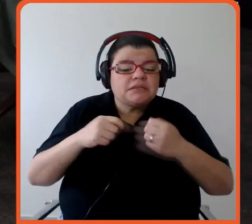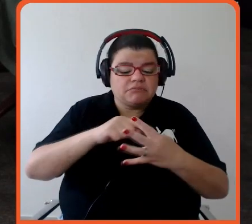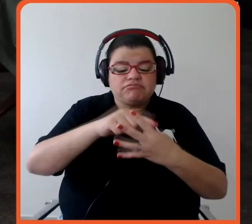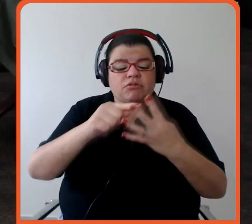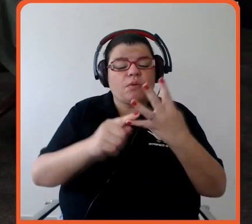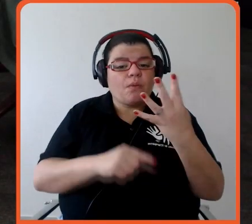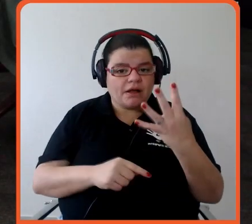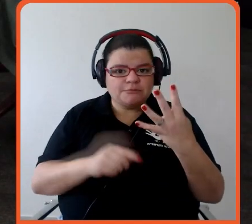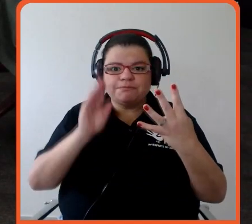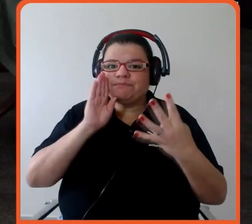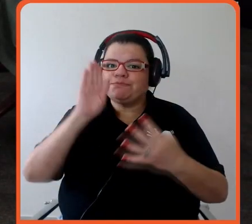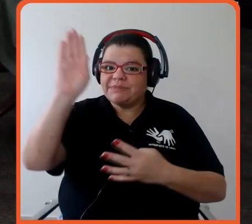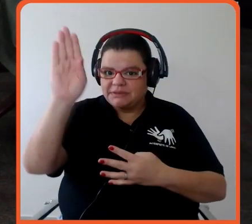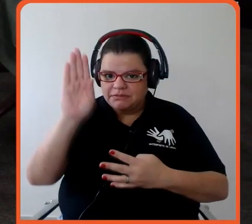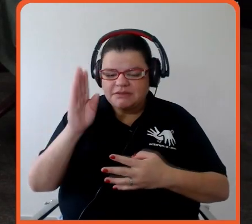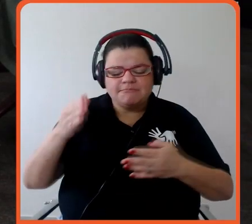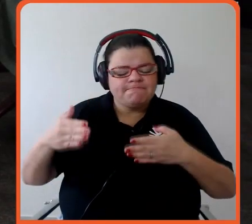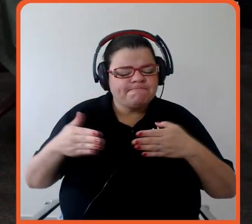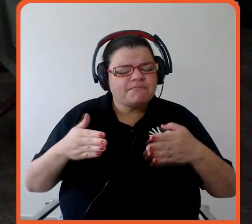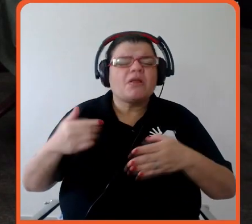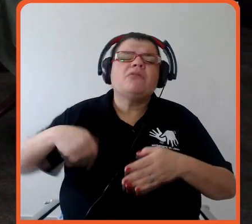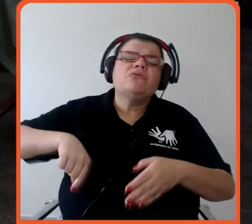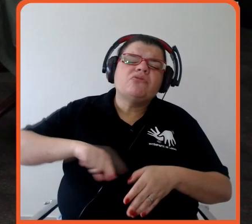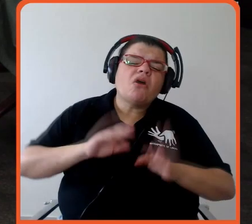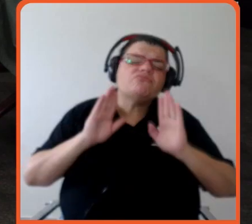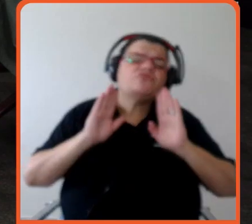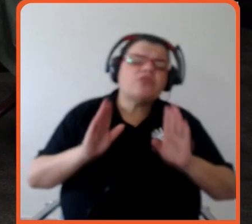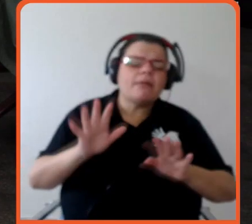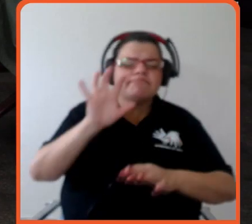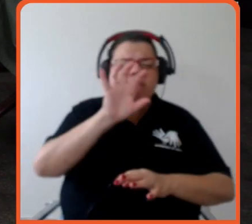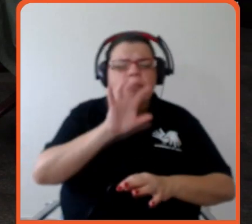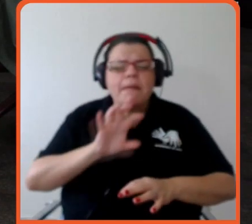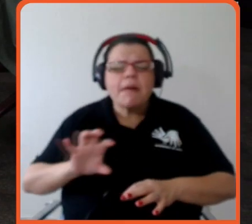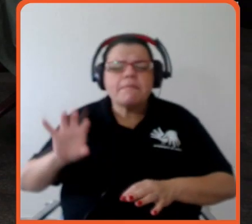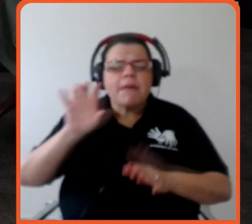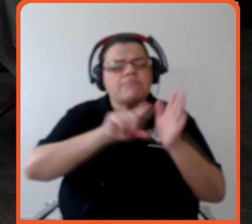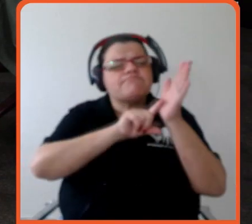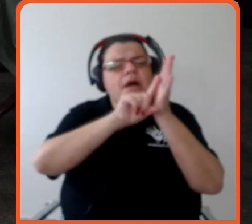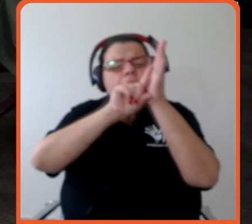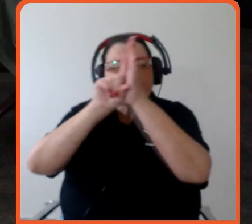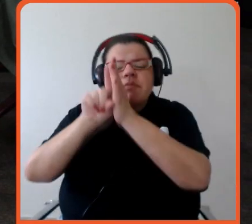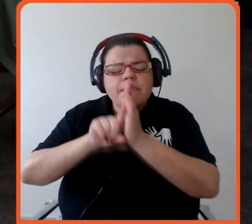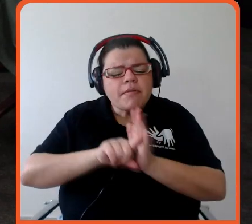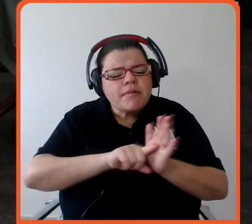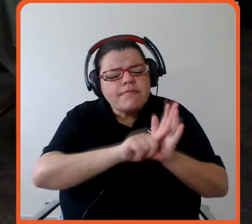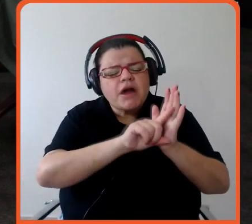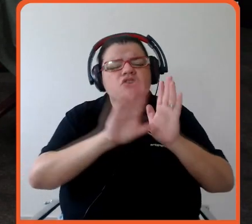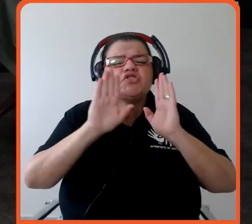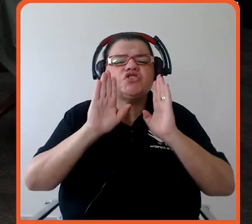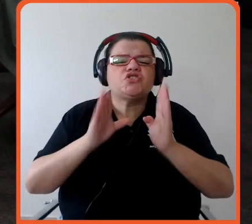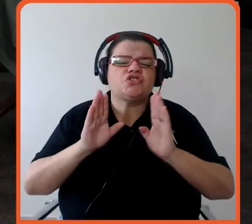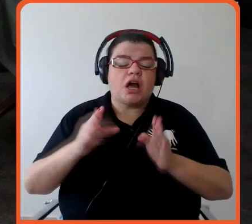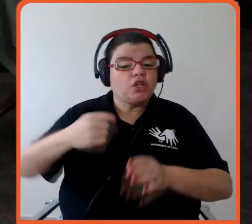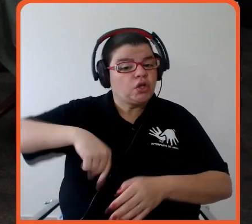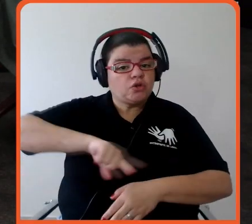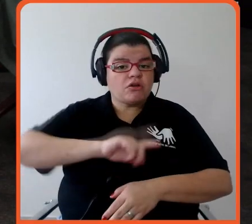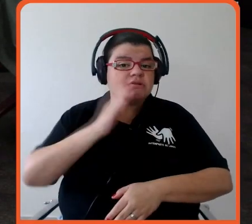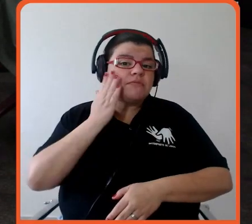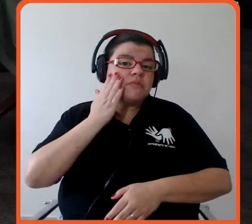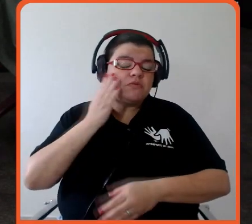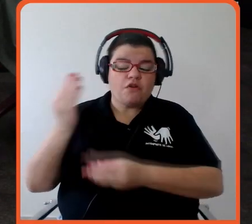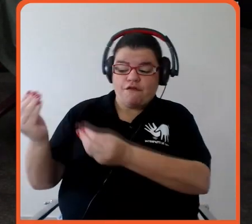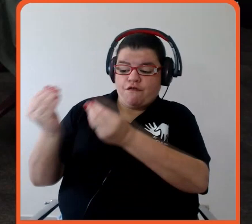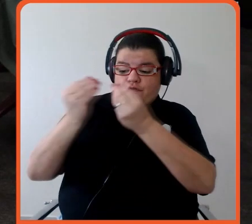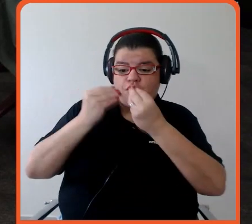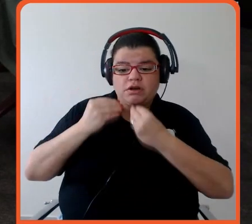Então, a gente já vinha mapeando tudo isso, a gente já tem a informação hoje de todos os nossos fornecedores, se eu pego só a